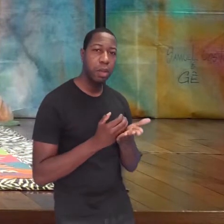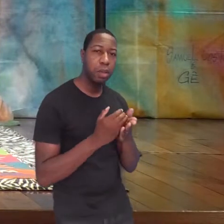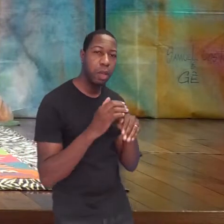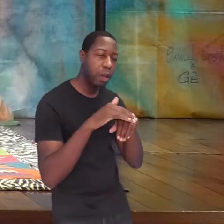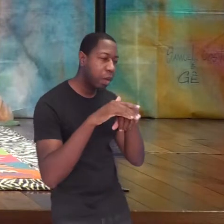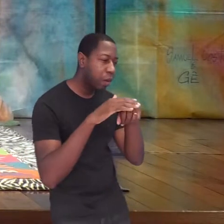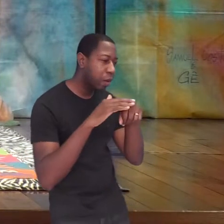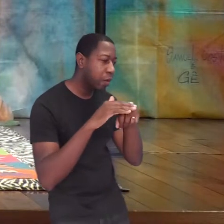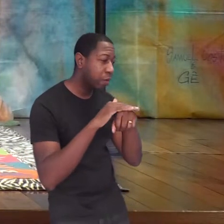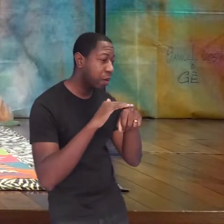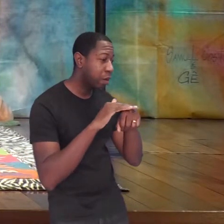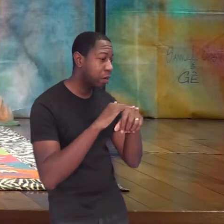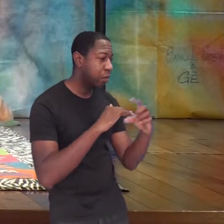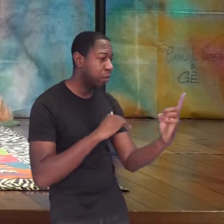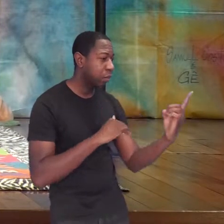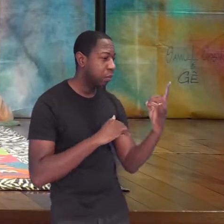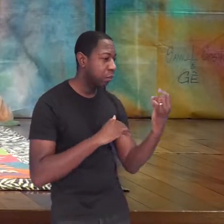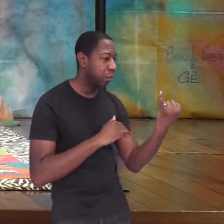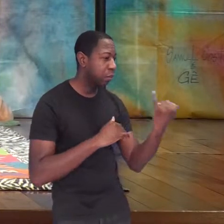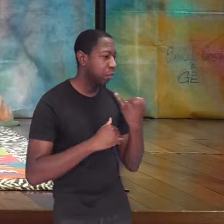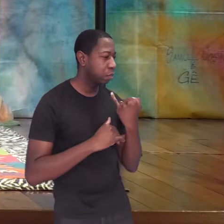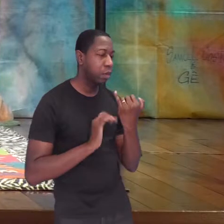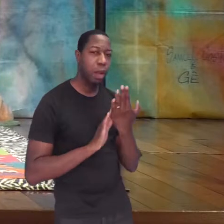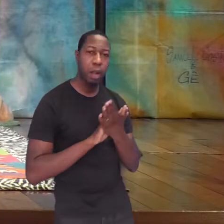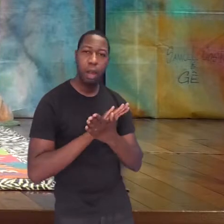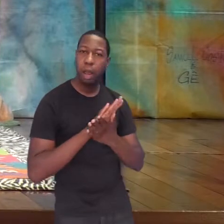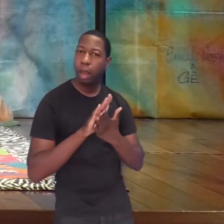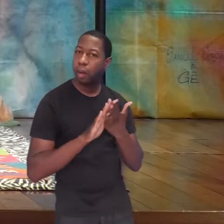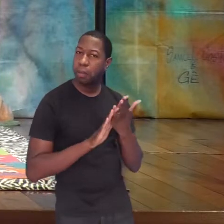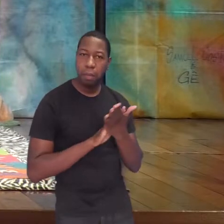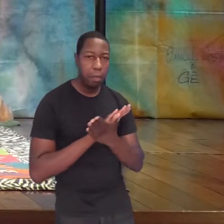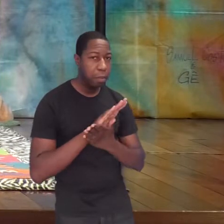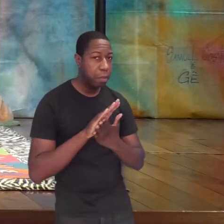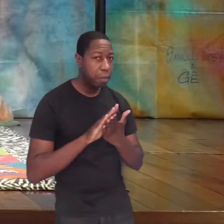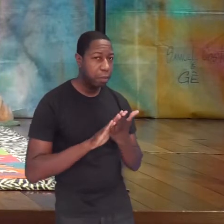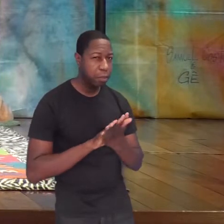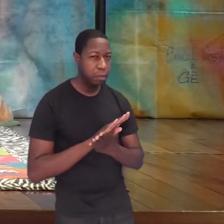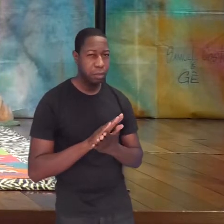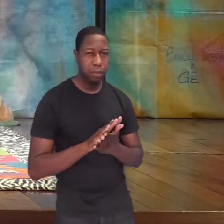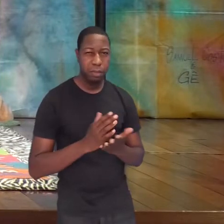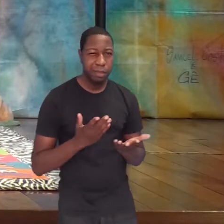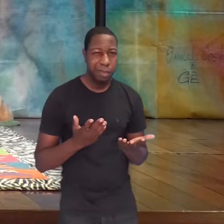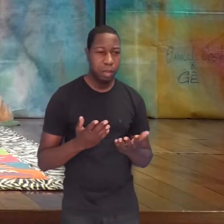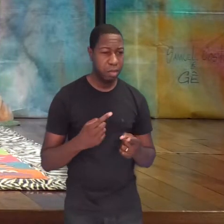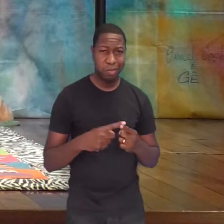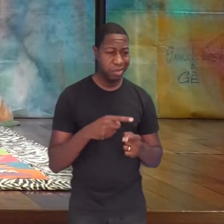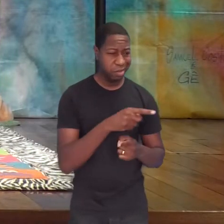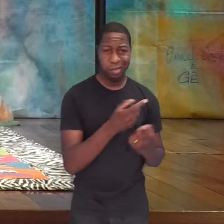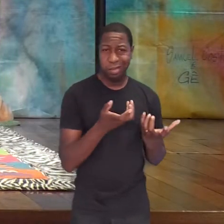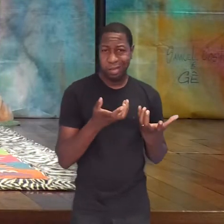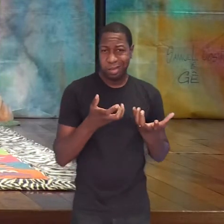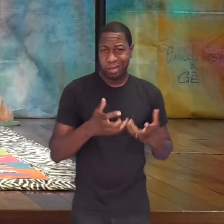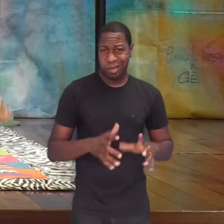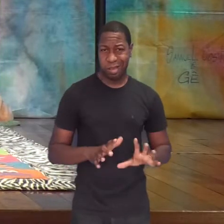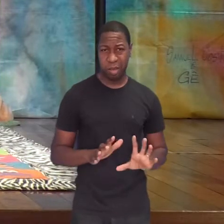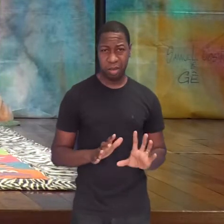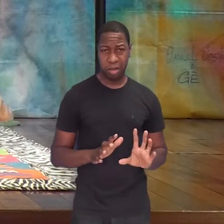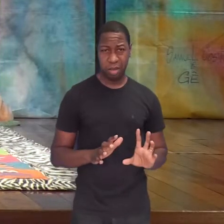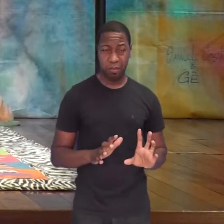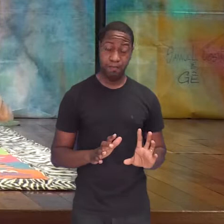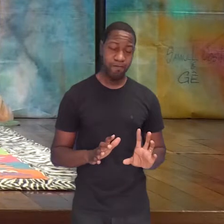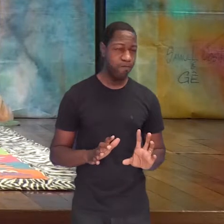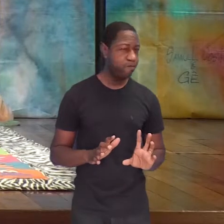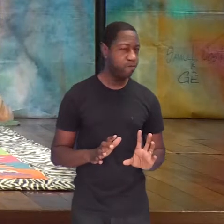alguém. Só que ninguém respondia. E não é que as pessoas não quisessem responder,